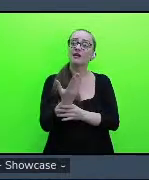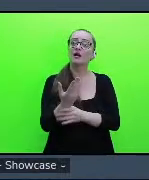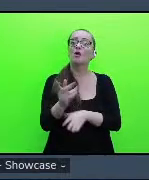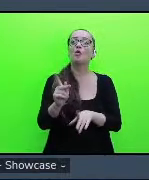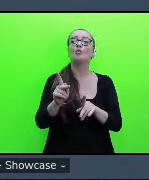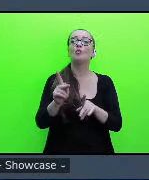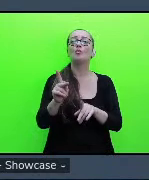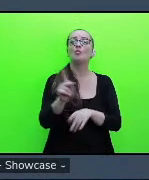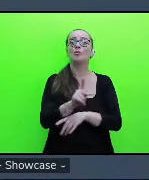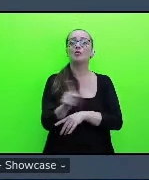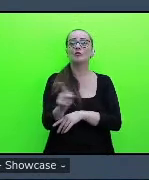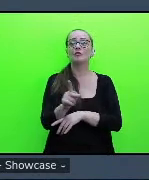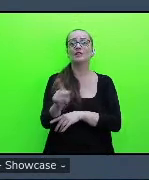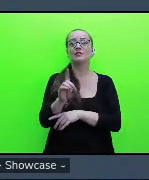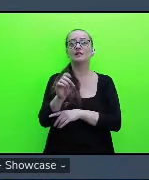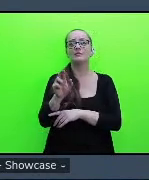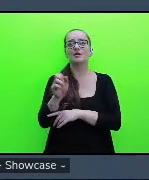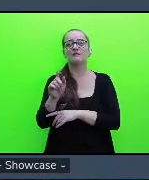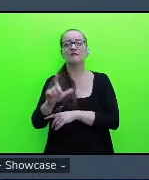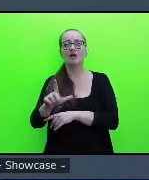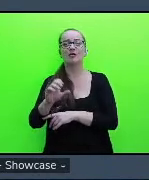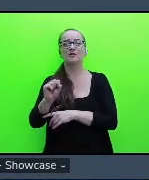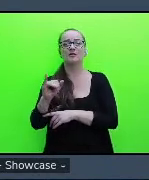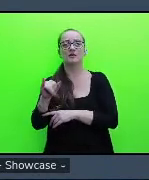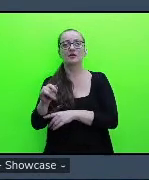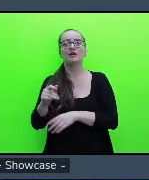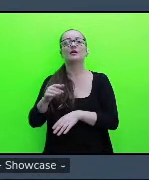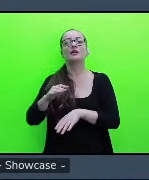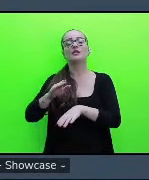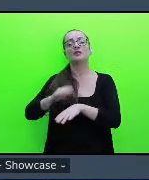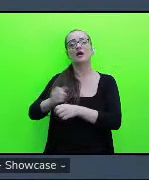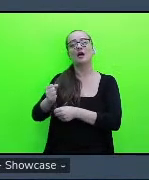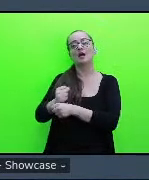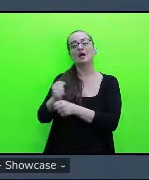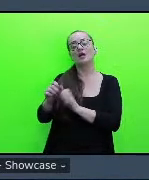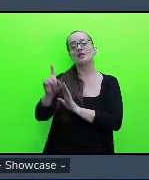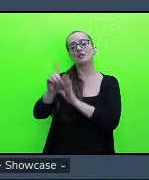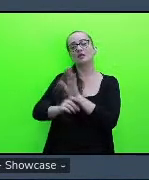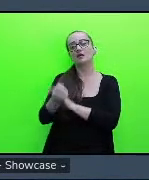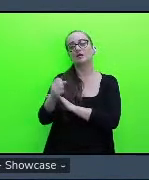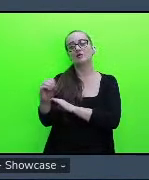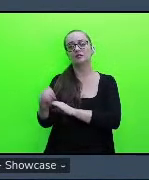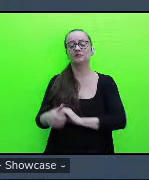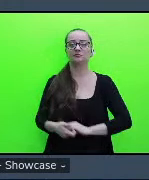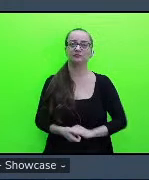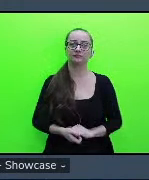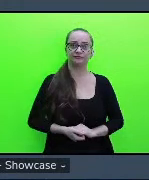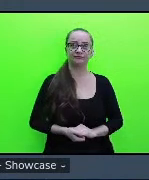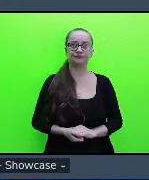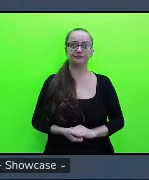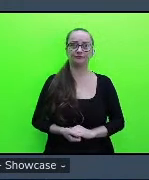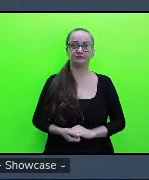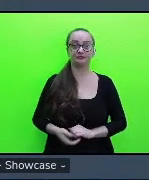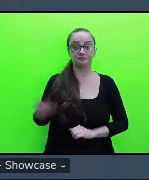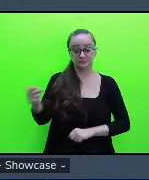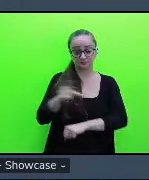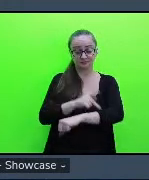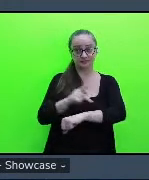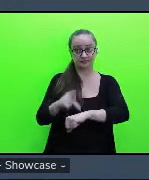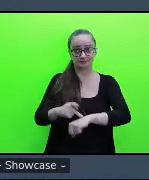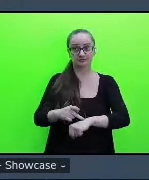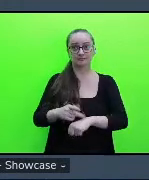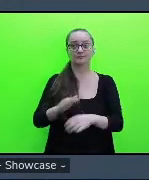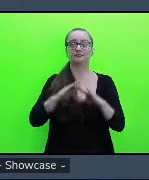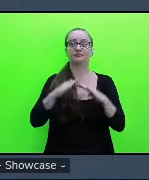Dermival Saviani na década de 1980 e para essa pedagogia a escola